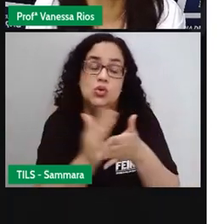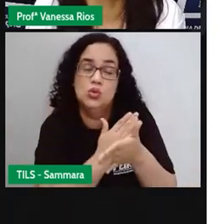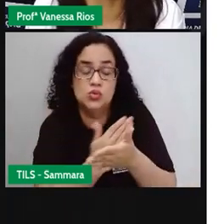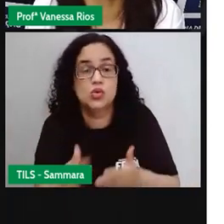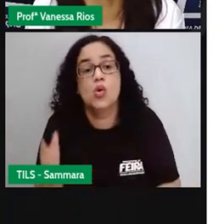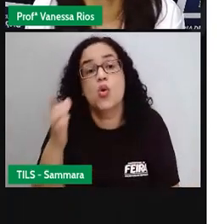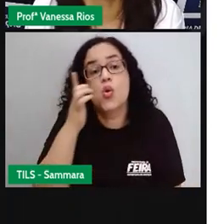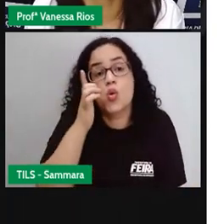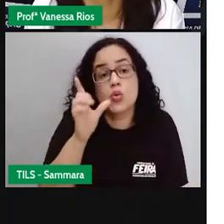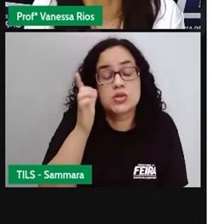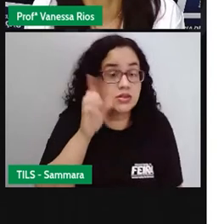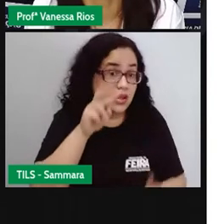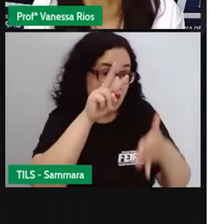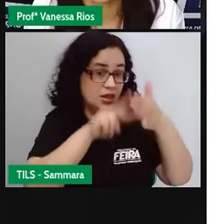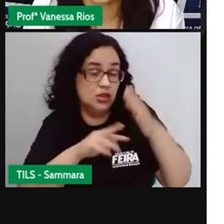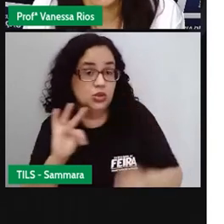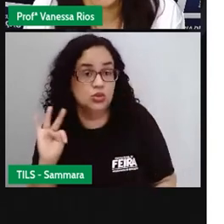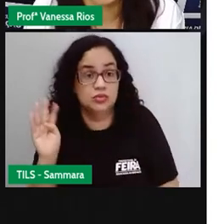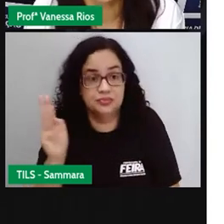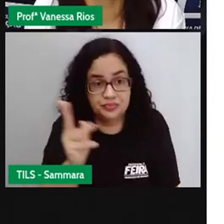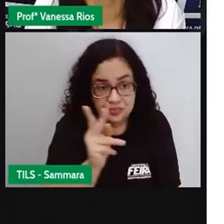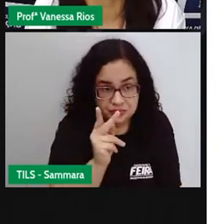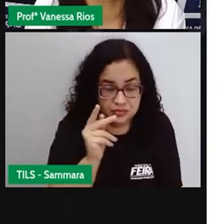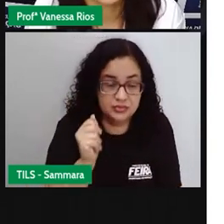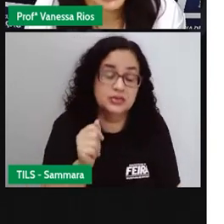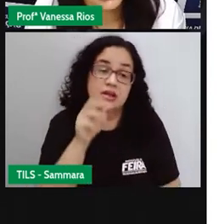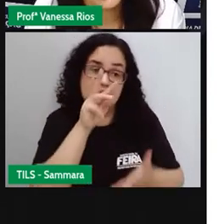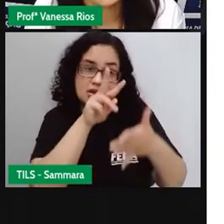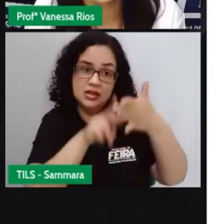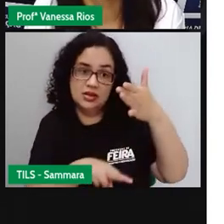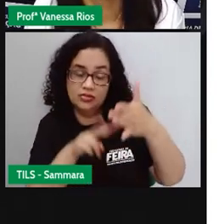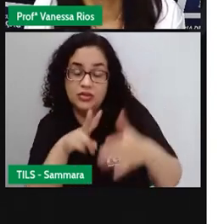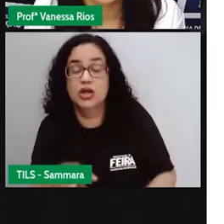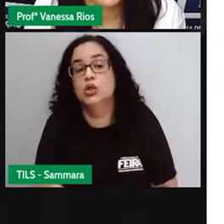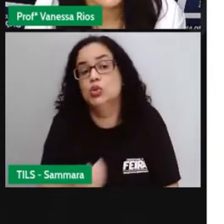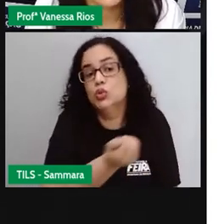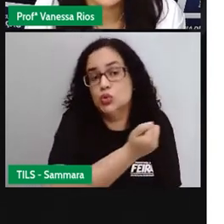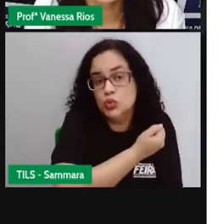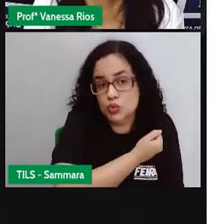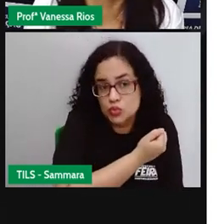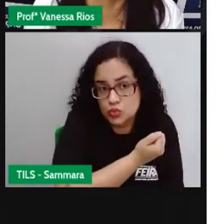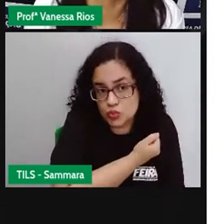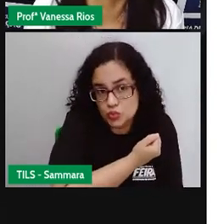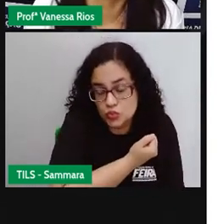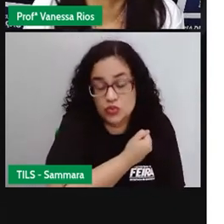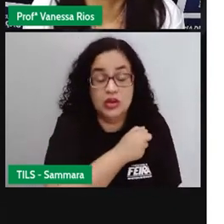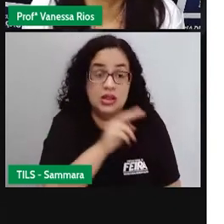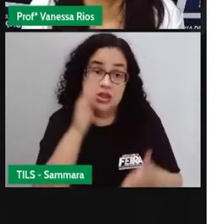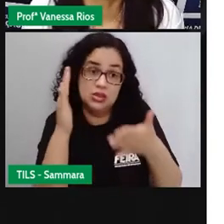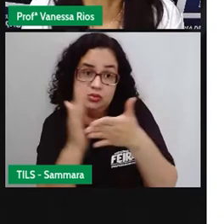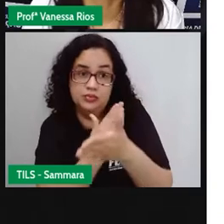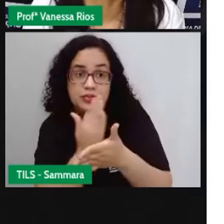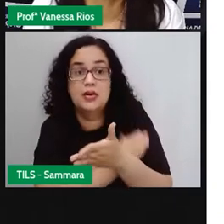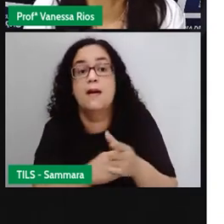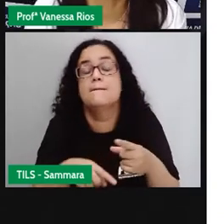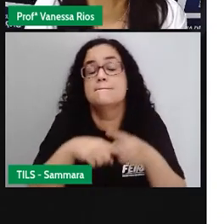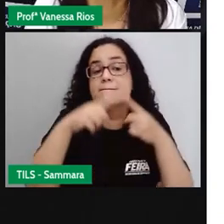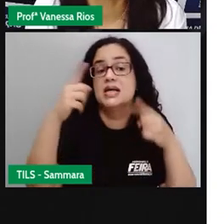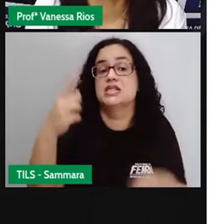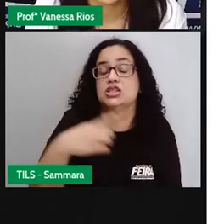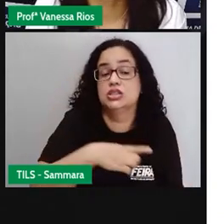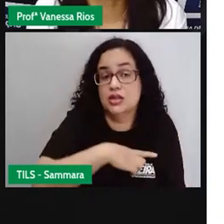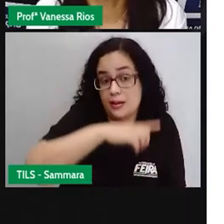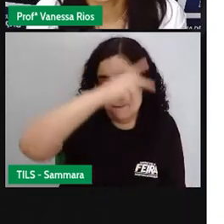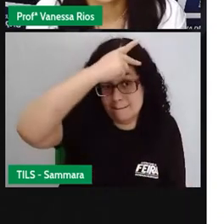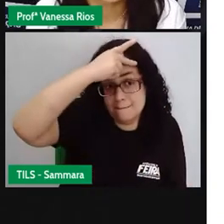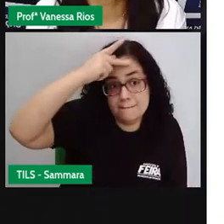consegue fazer a leitura toda de uma vez só, vai lendo metáginas, partes do livro. Mas existem pessoas em